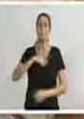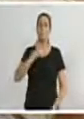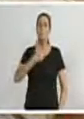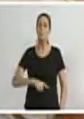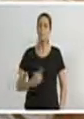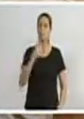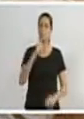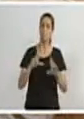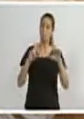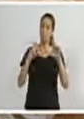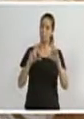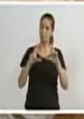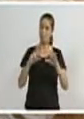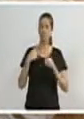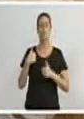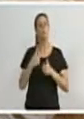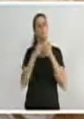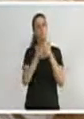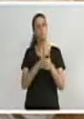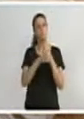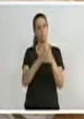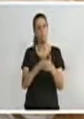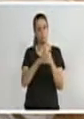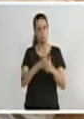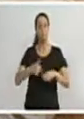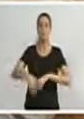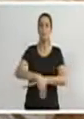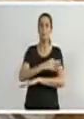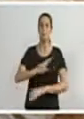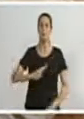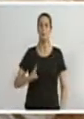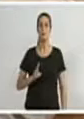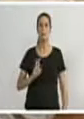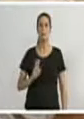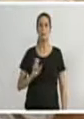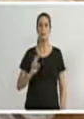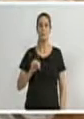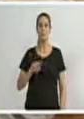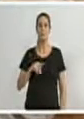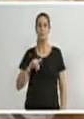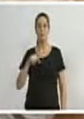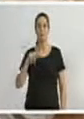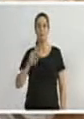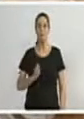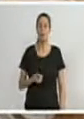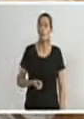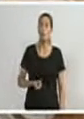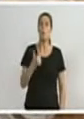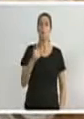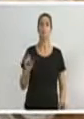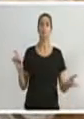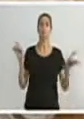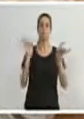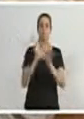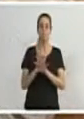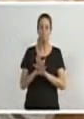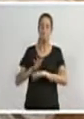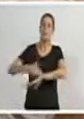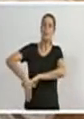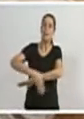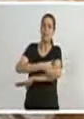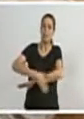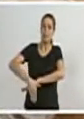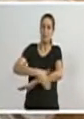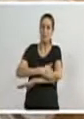parceiro? Também estou acompanhando a rua, a rua Henrique Ansini, onde já está quase pronta. A rua do programa